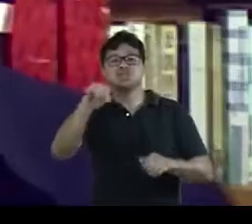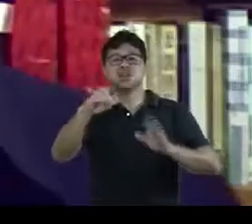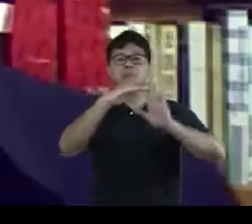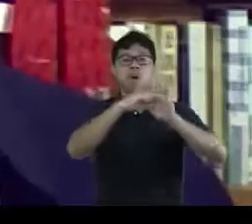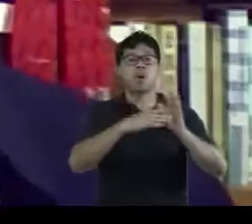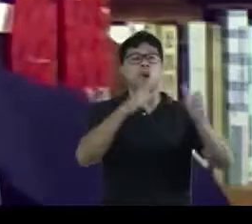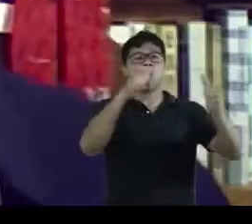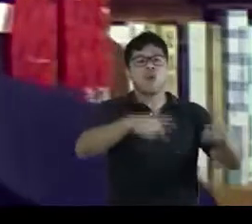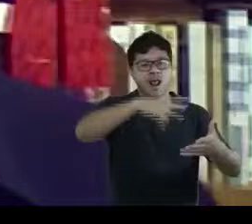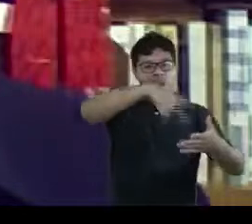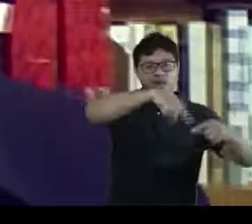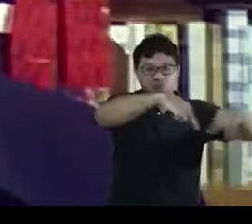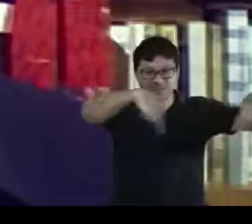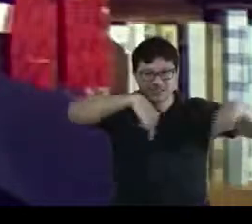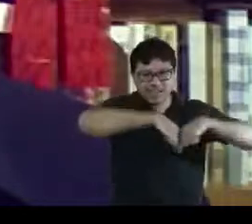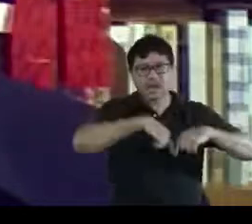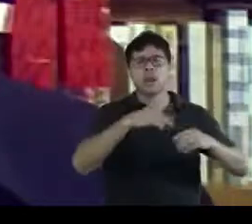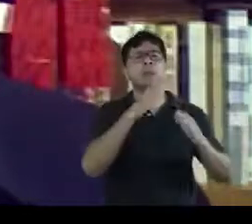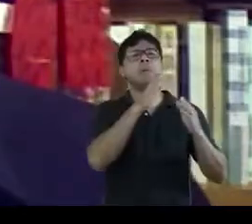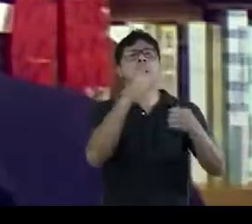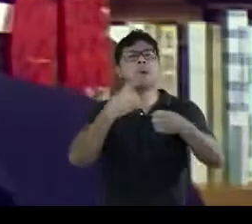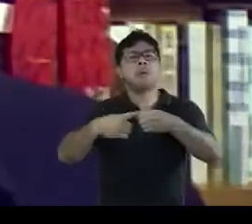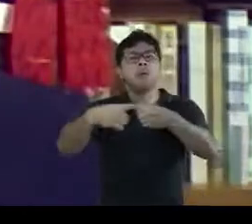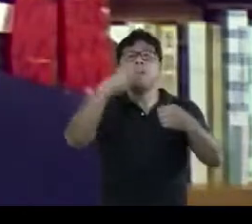leitura por todo o interior do Brasil.